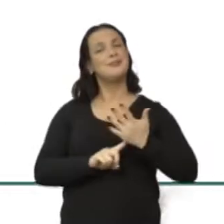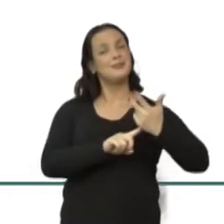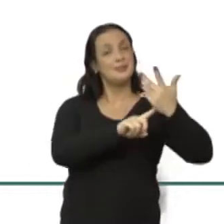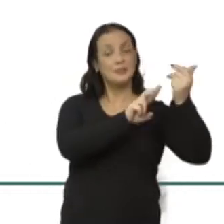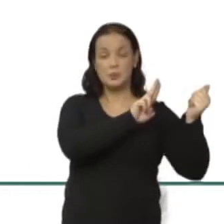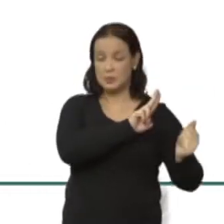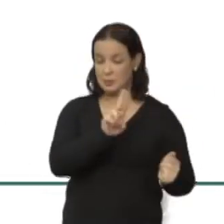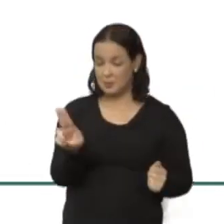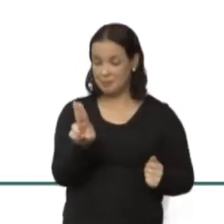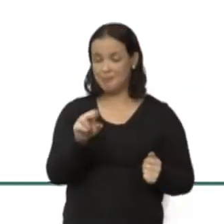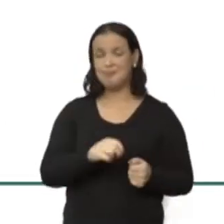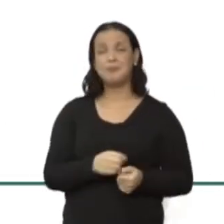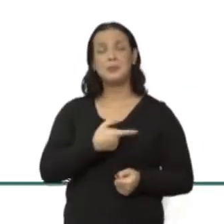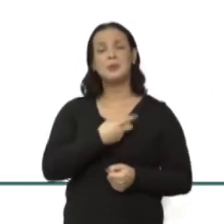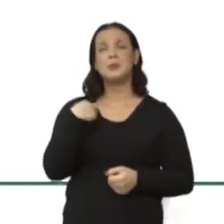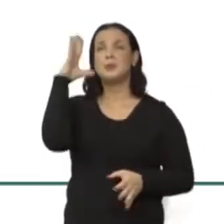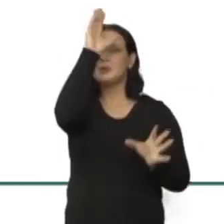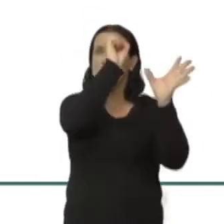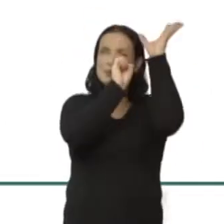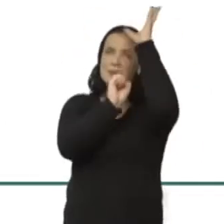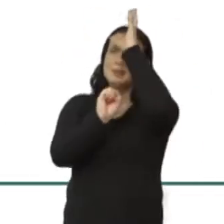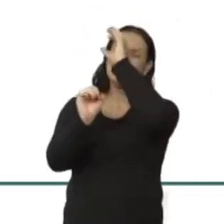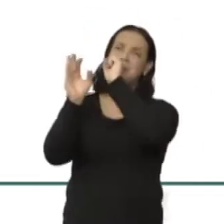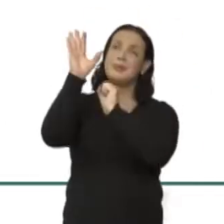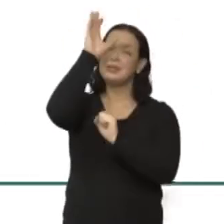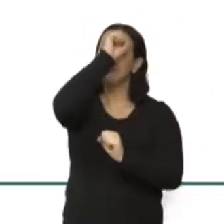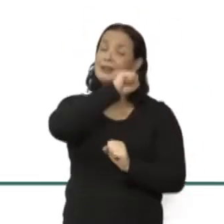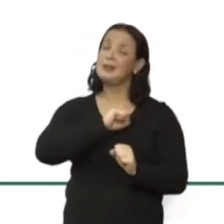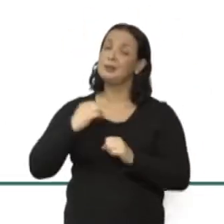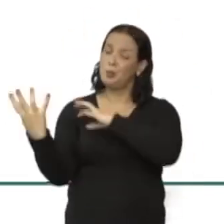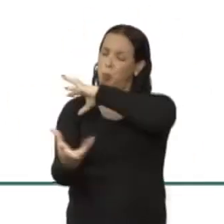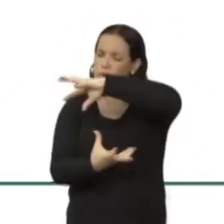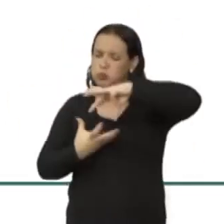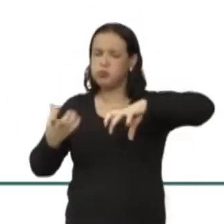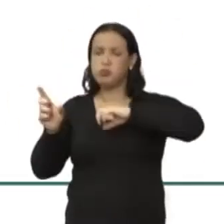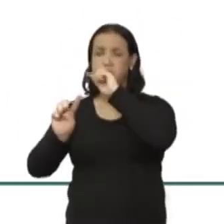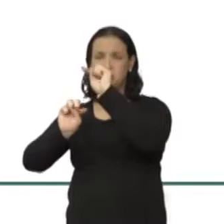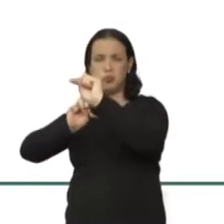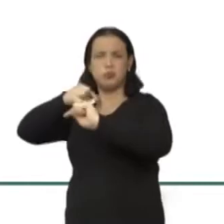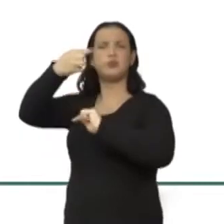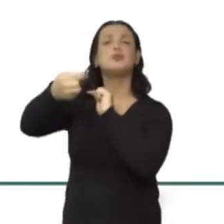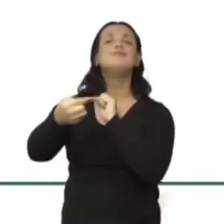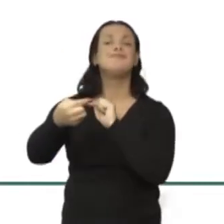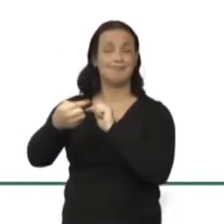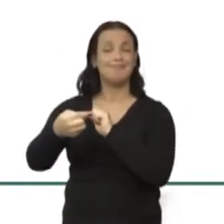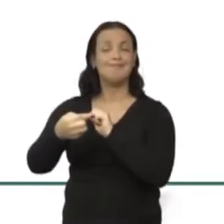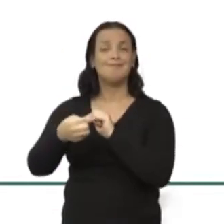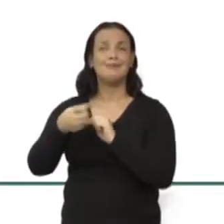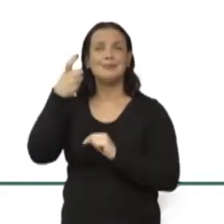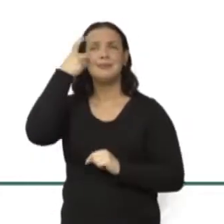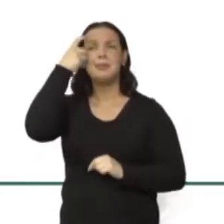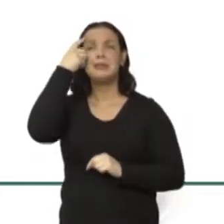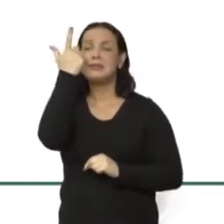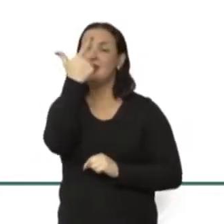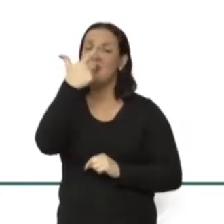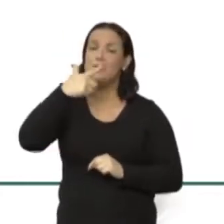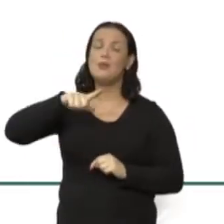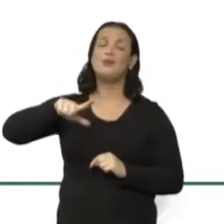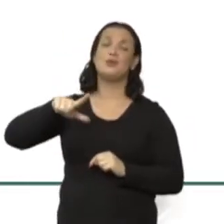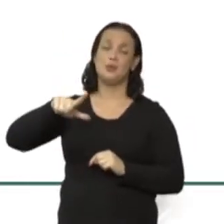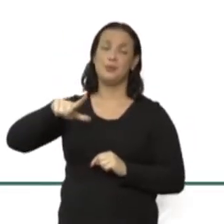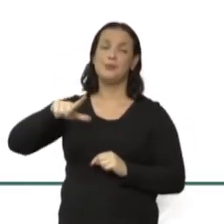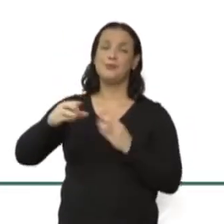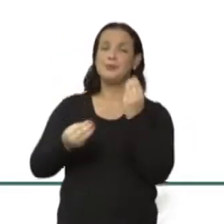A gente está aprendendo em velocidade de crise, então, a repensar como